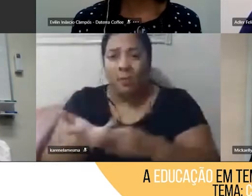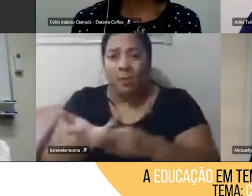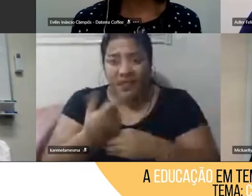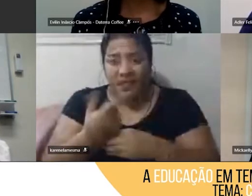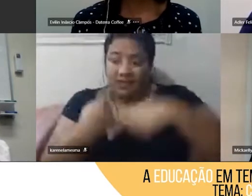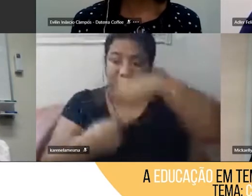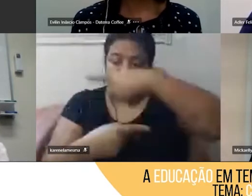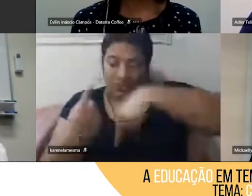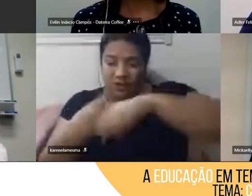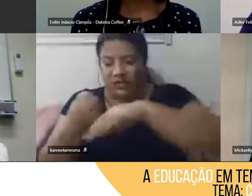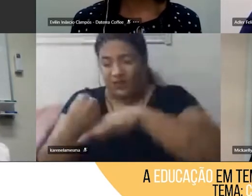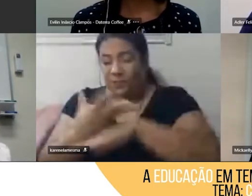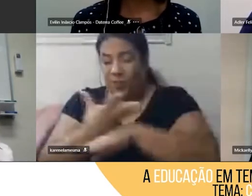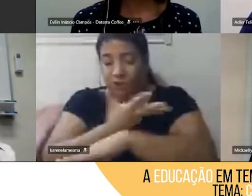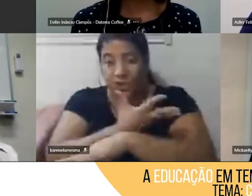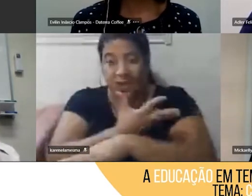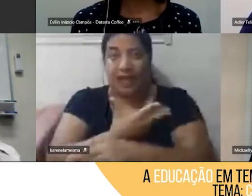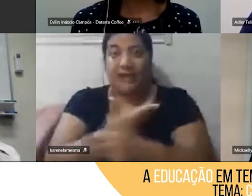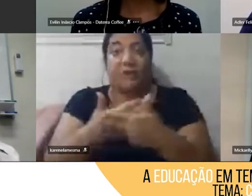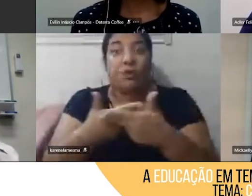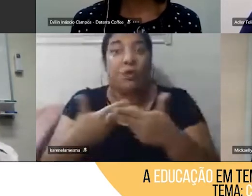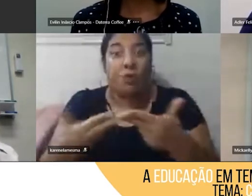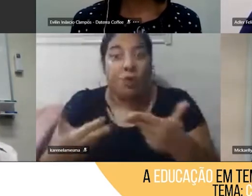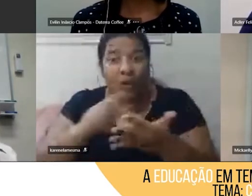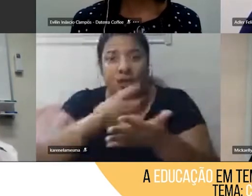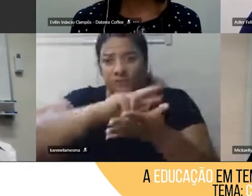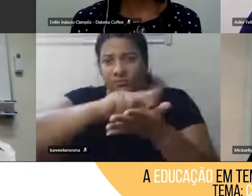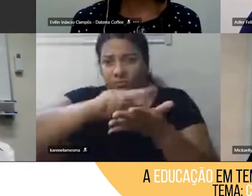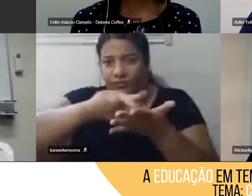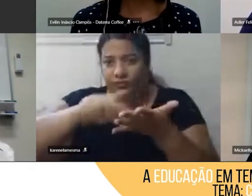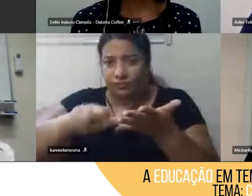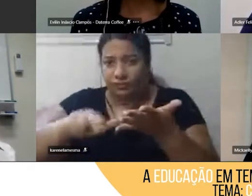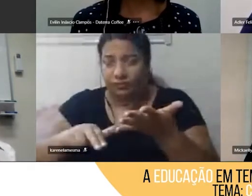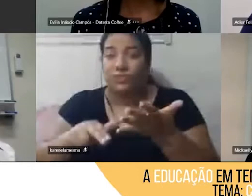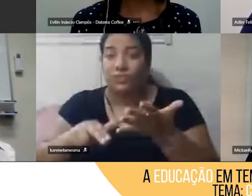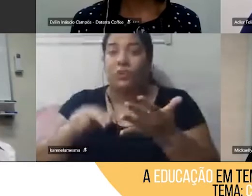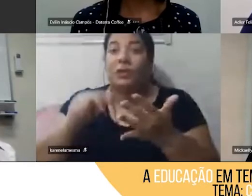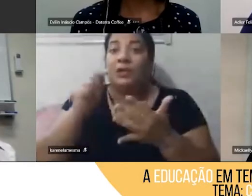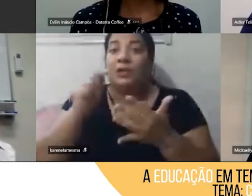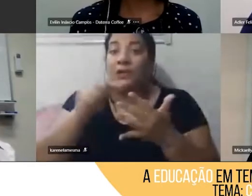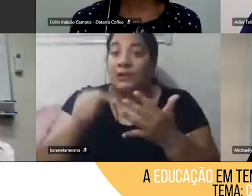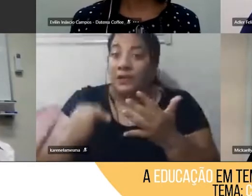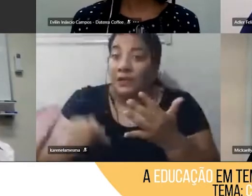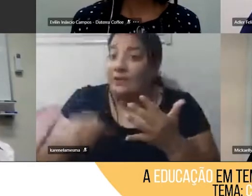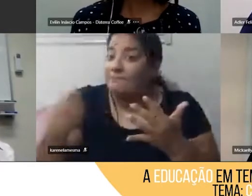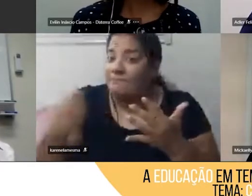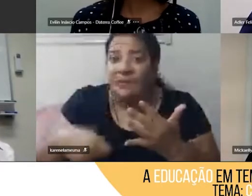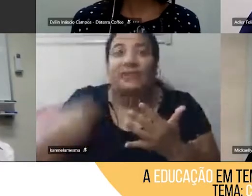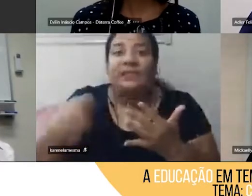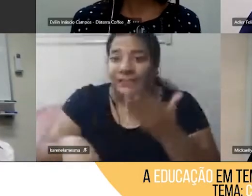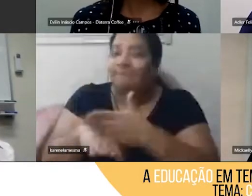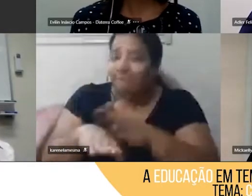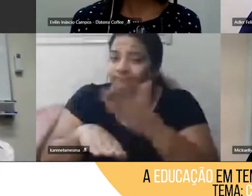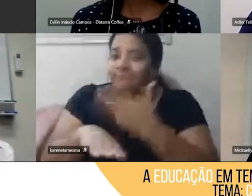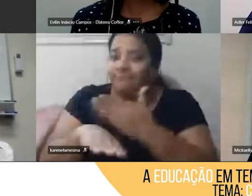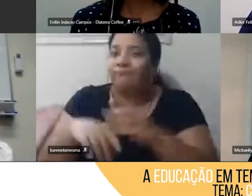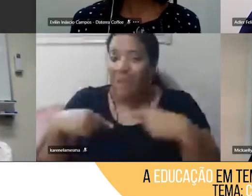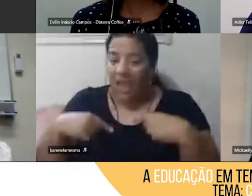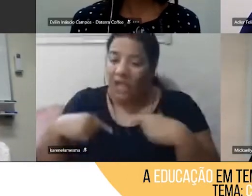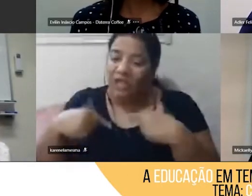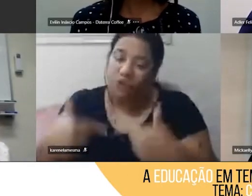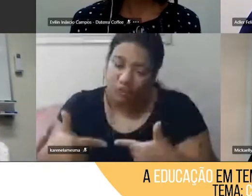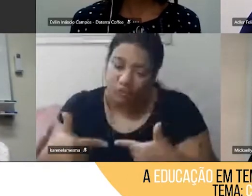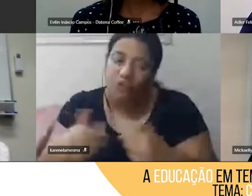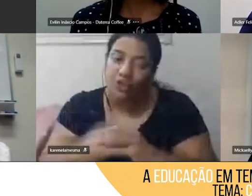são competências que só se consolidam se a gente tiver a atitude. E aí,